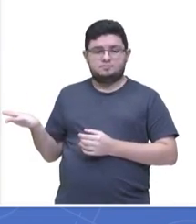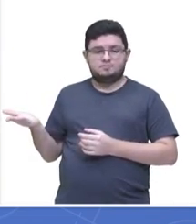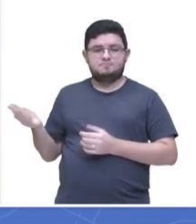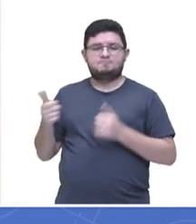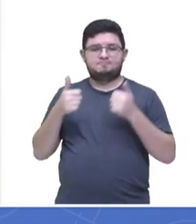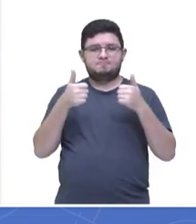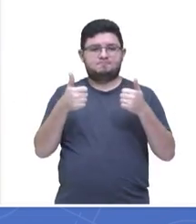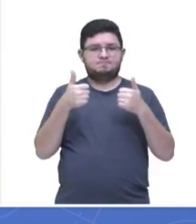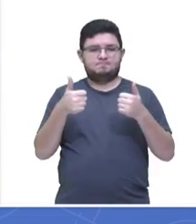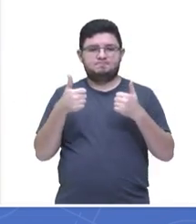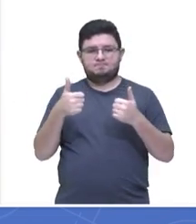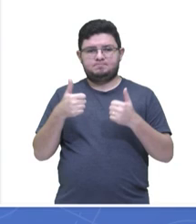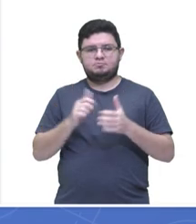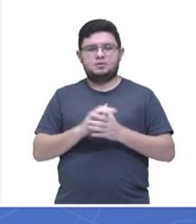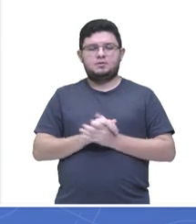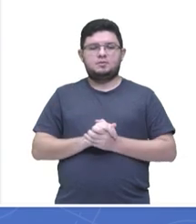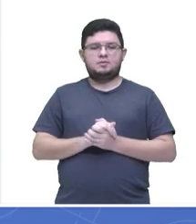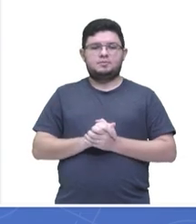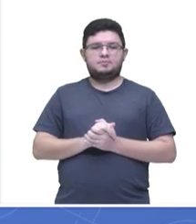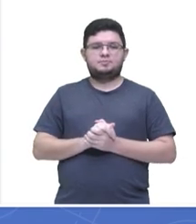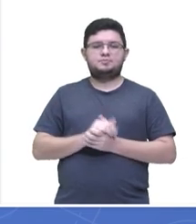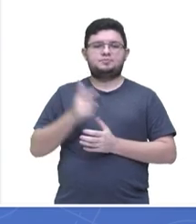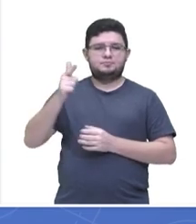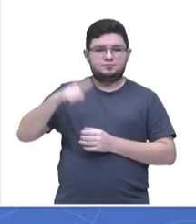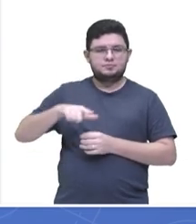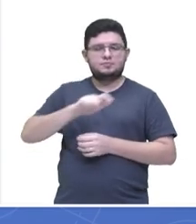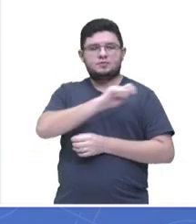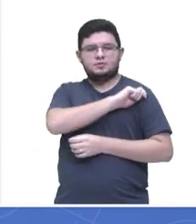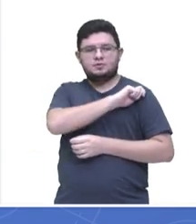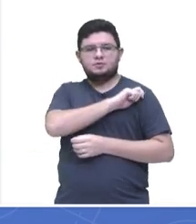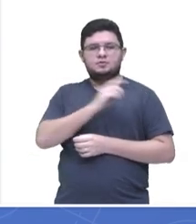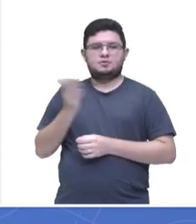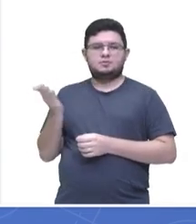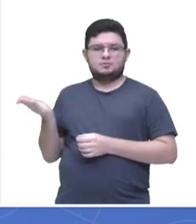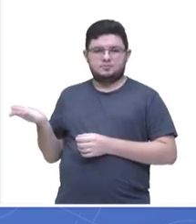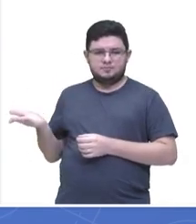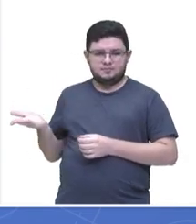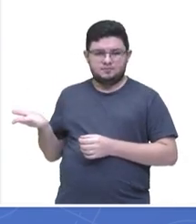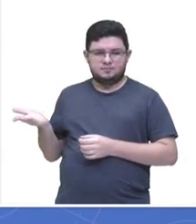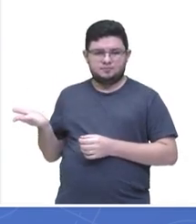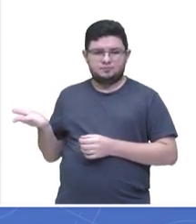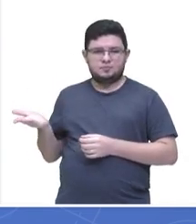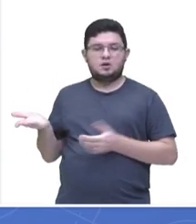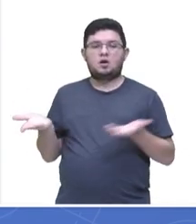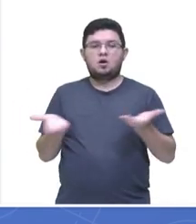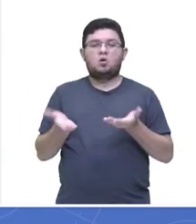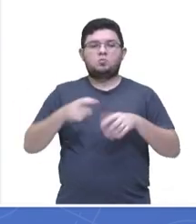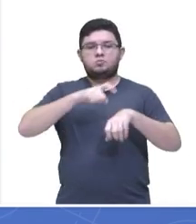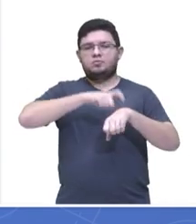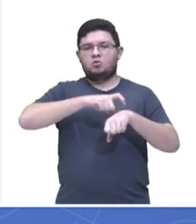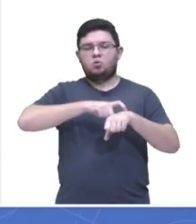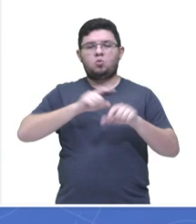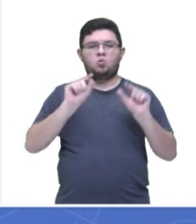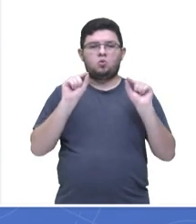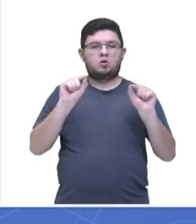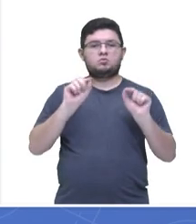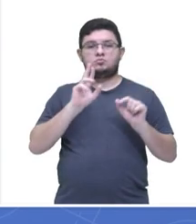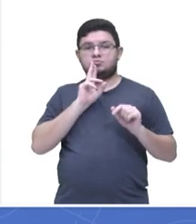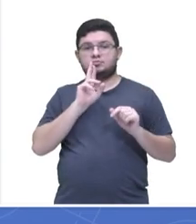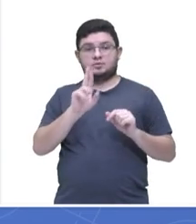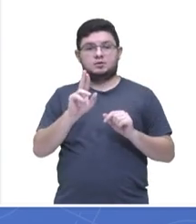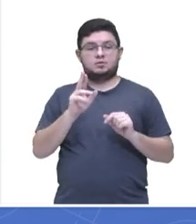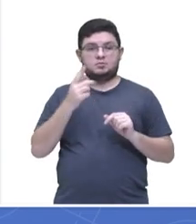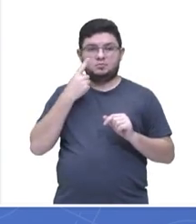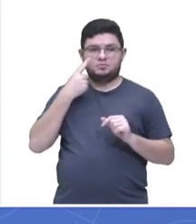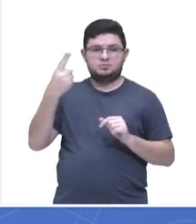Quem mais? Tem mais alguma? Letícia colocou também letra C e agora está na hora de conhecer a nossa resposta, não é?